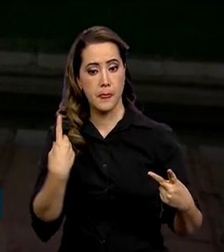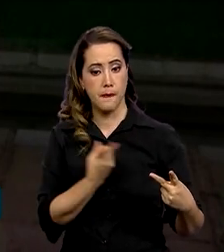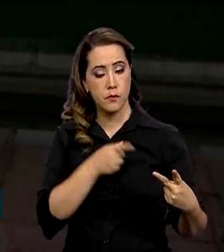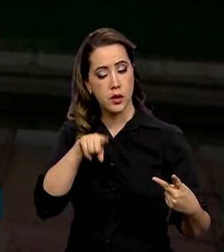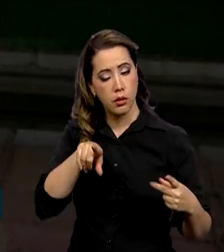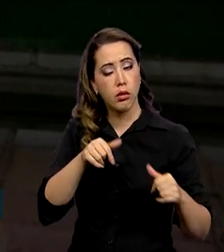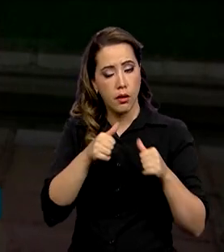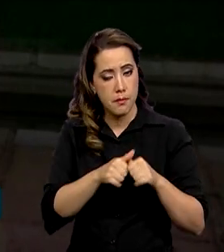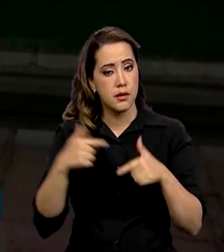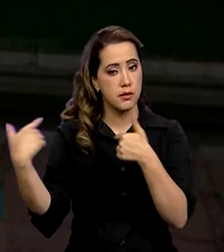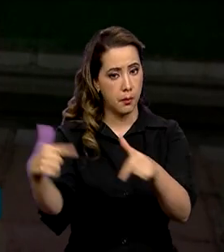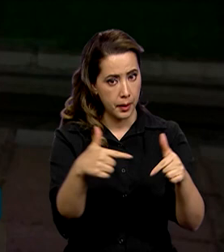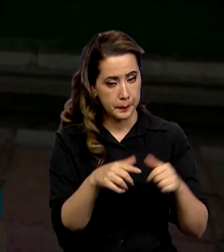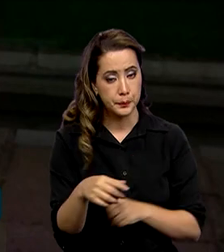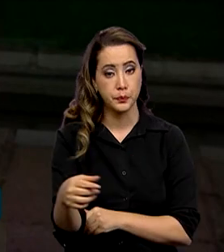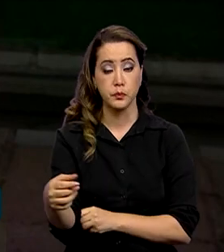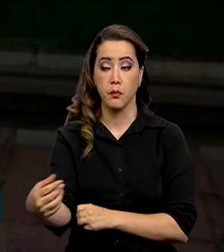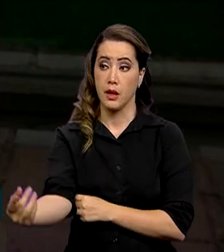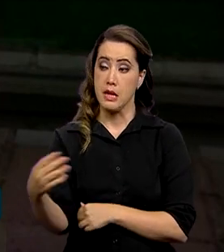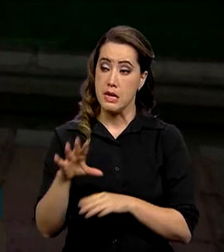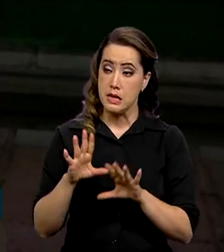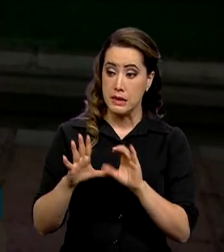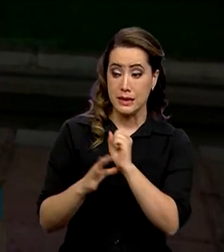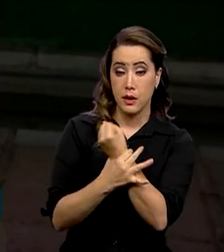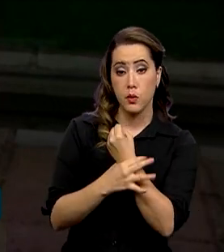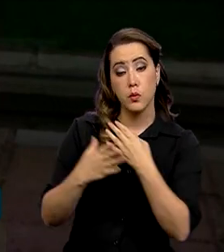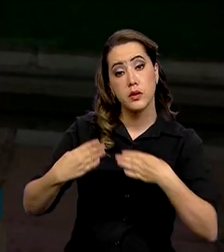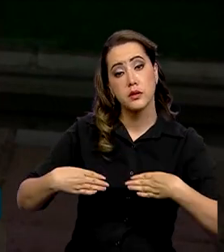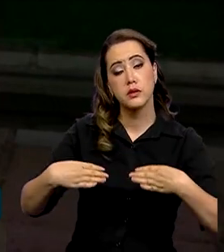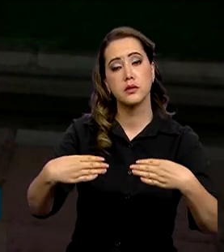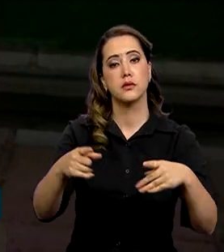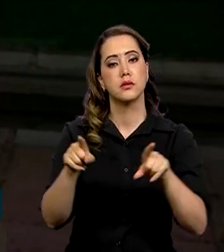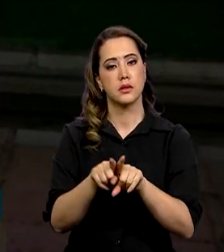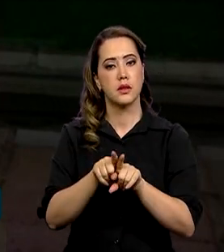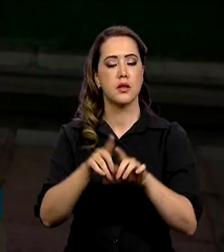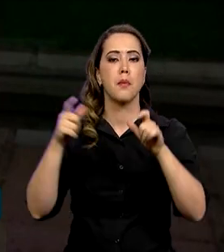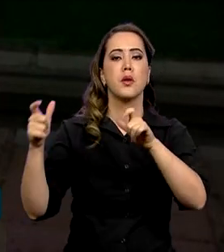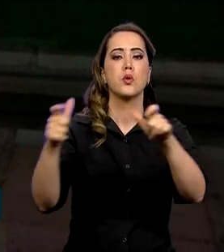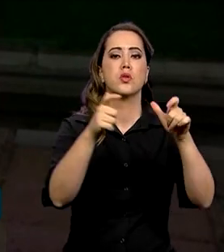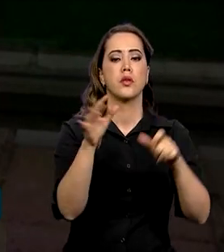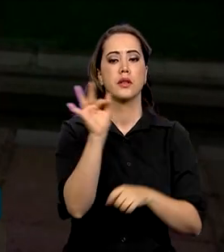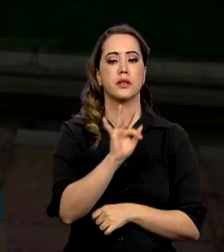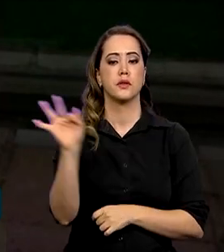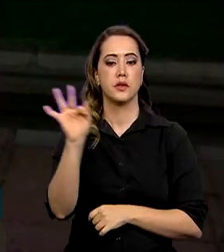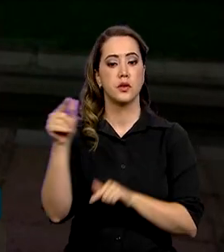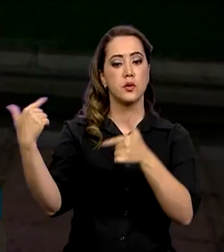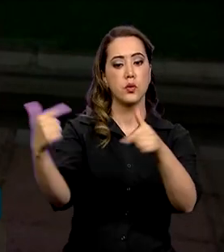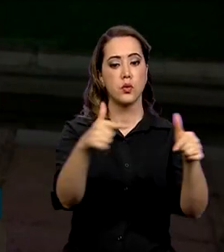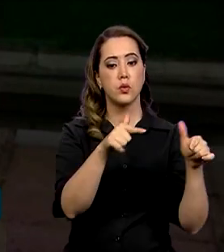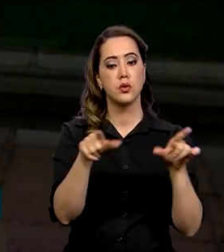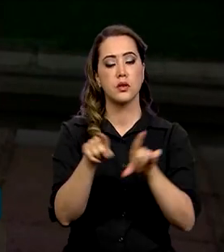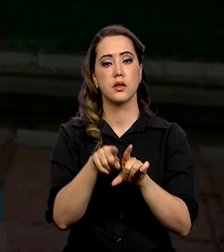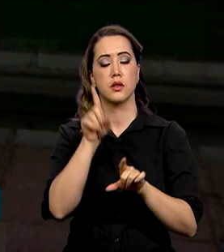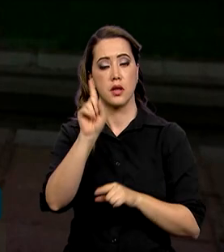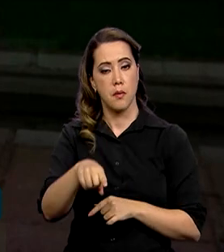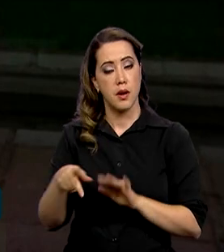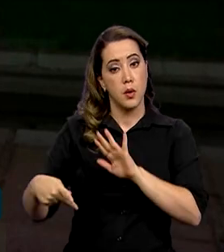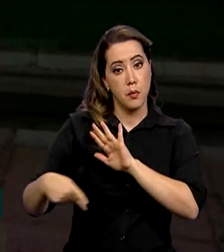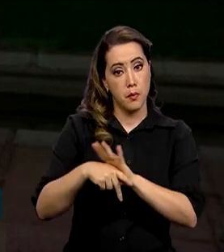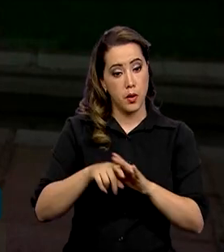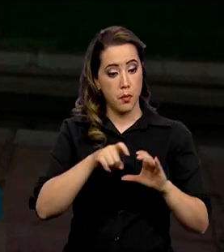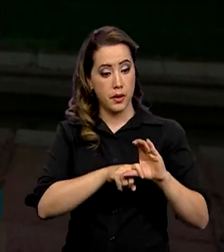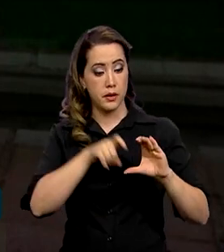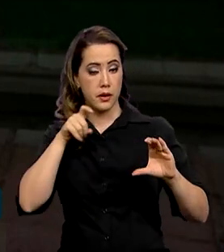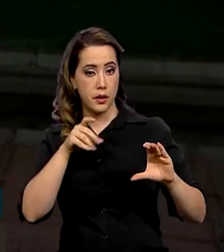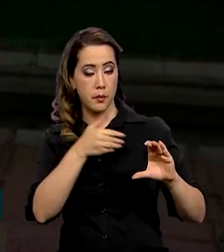de prontidão. Segurança na esplanada e também nas rodovias federais com a Operação Independência da Polícia